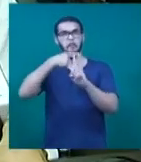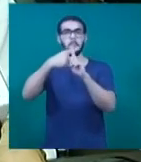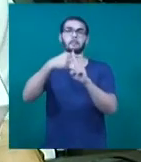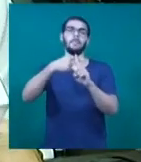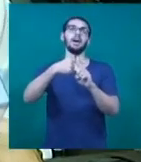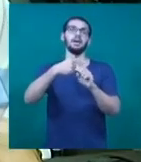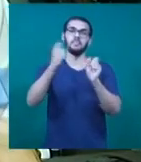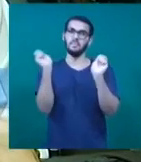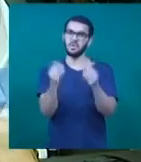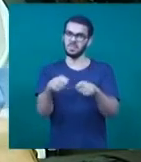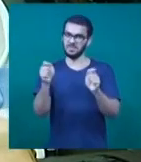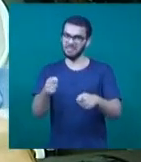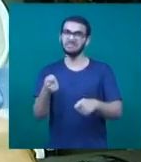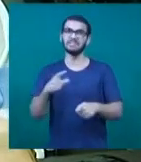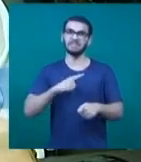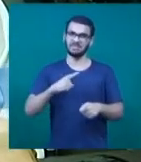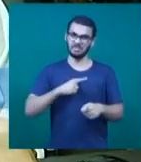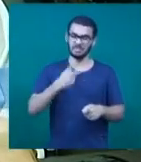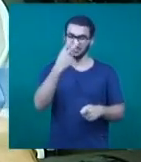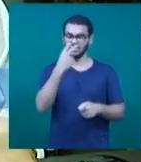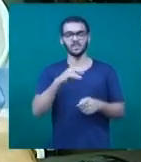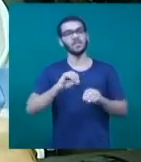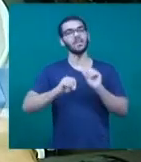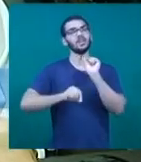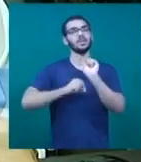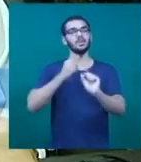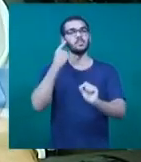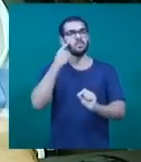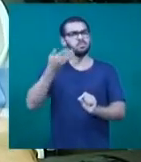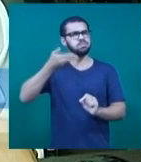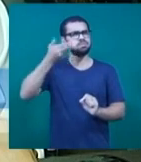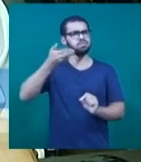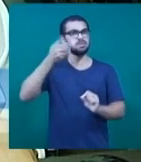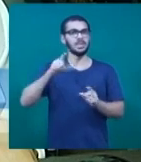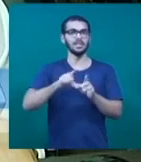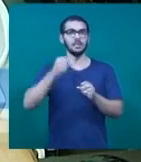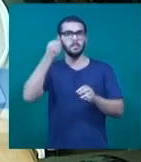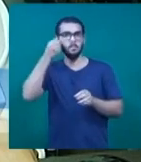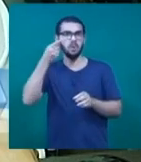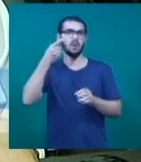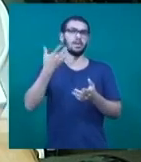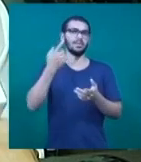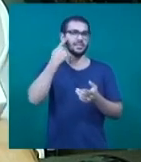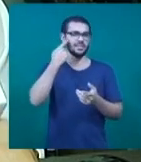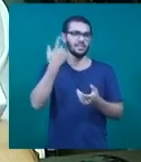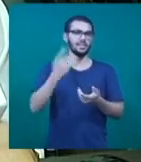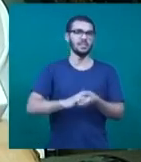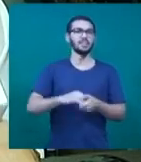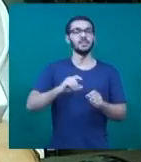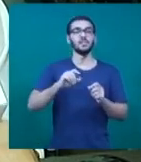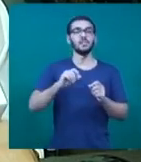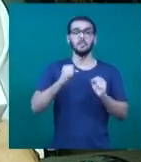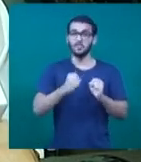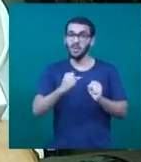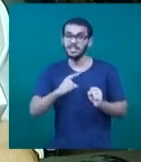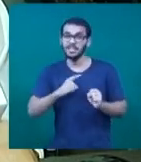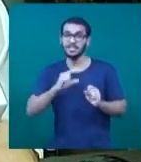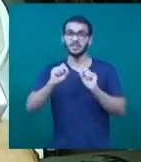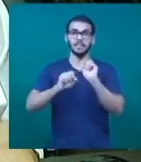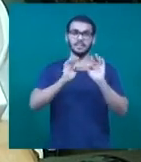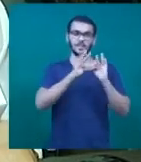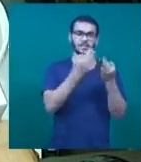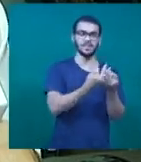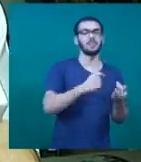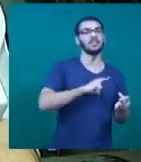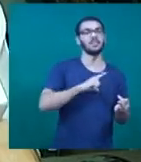intraocular, pressão do olho, relacionada à lesão do nervo óptico. Os fatores de risco principais, a história familiar, quem tem história na família, quem